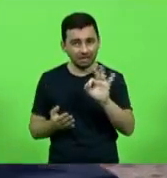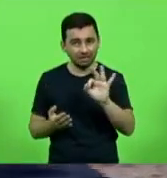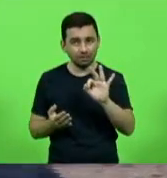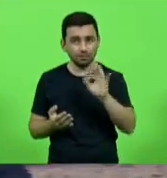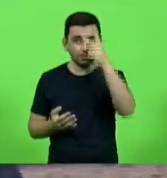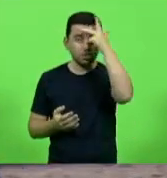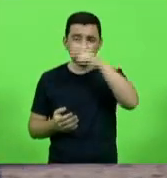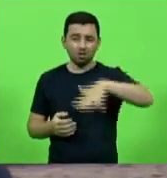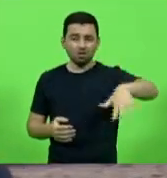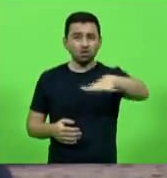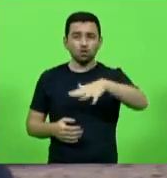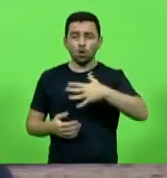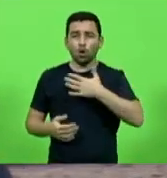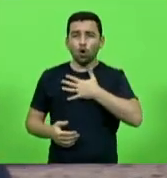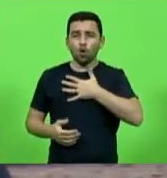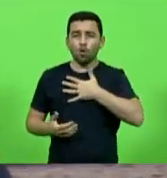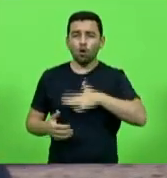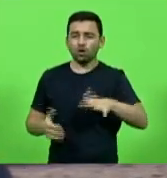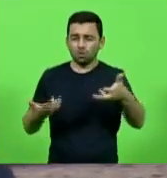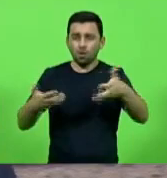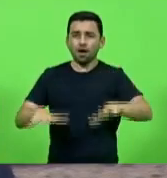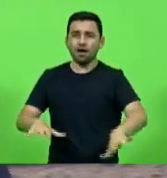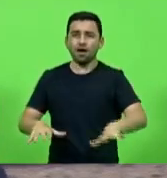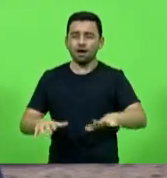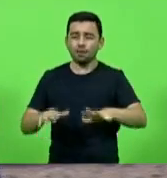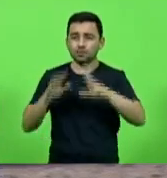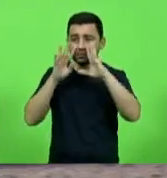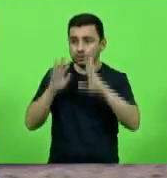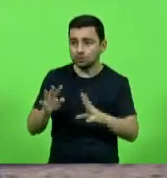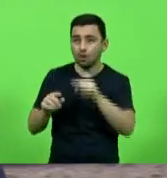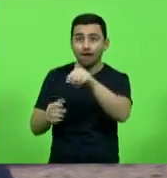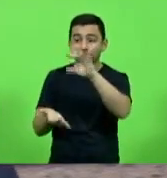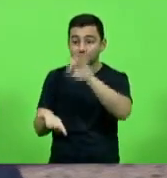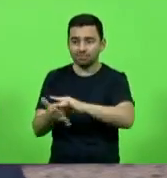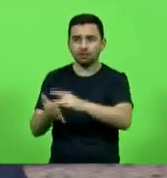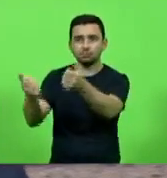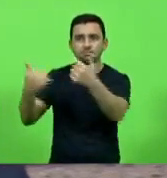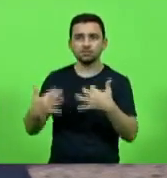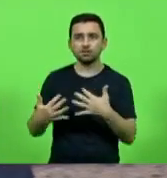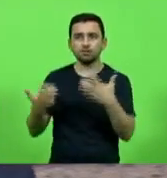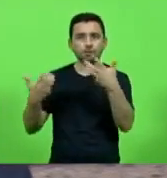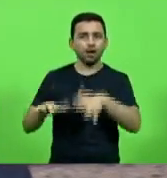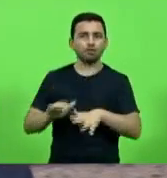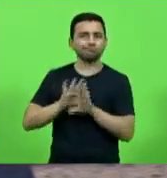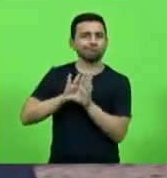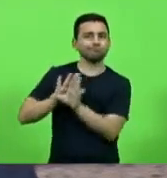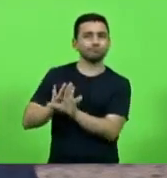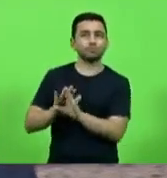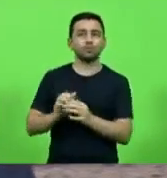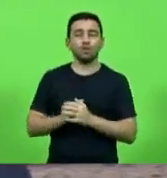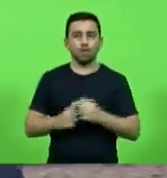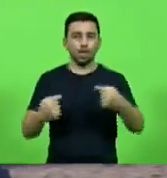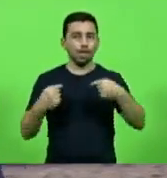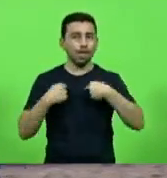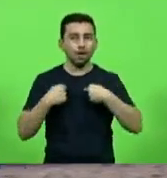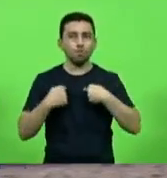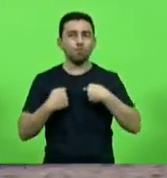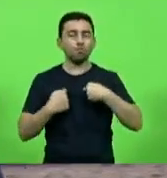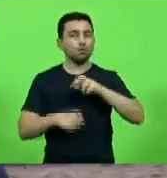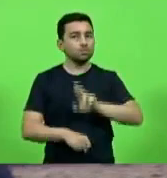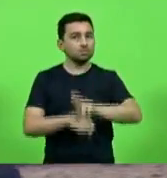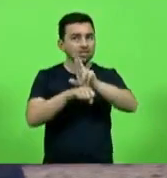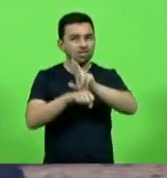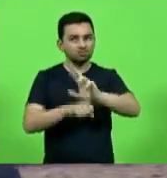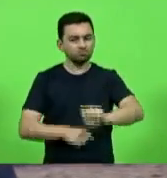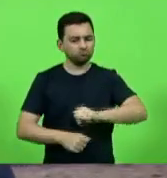que não gostam de ouvir a verdade, eu não falei por acaso, e eu represento muitos catarinenses indignados